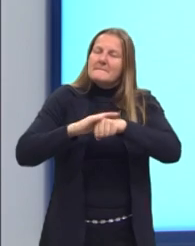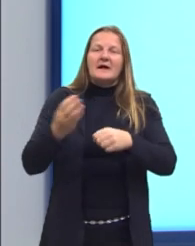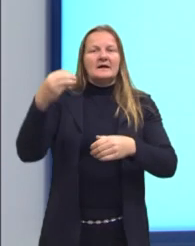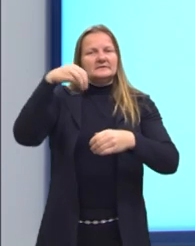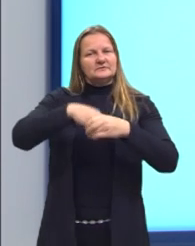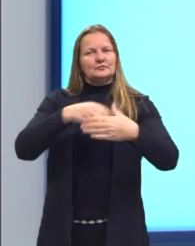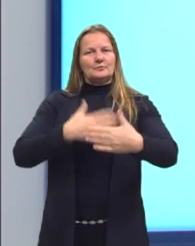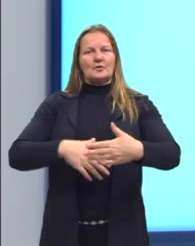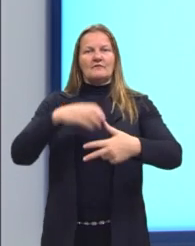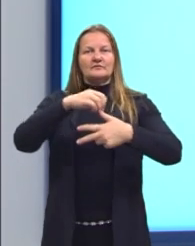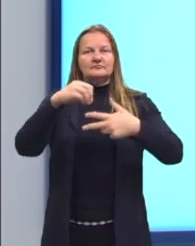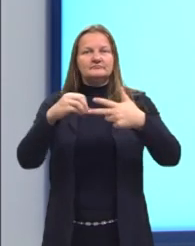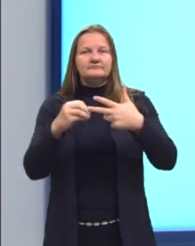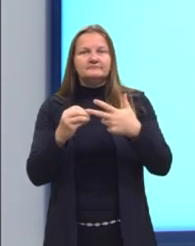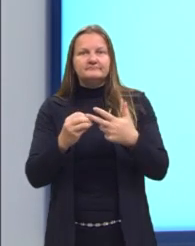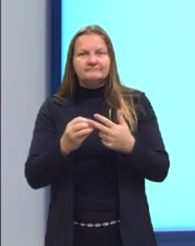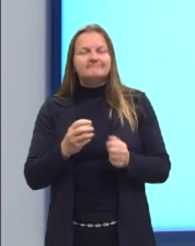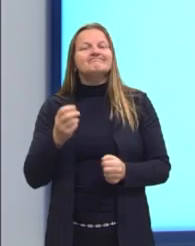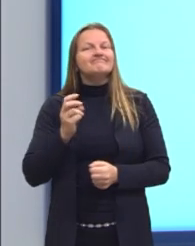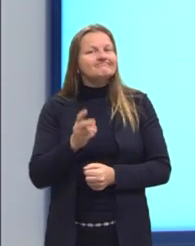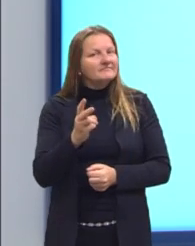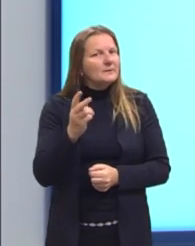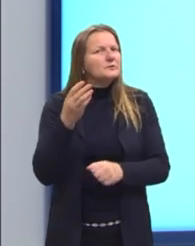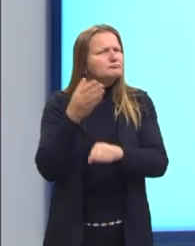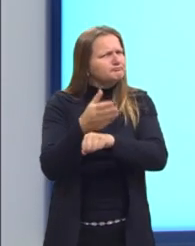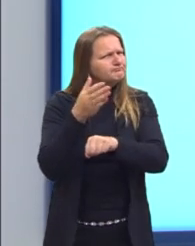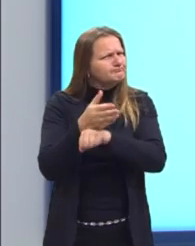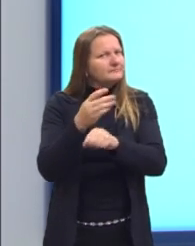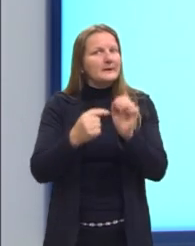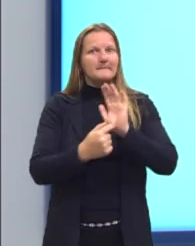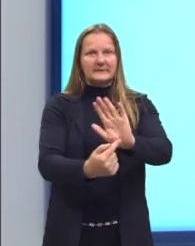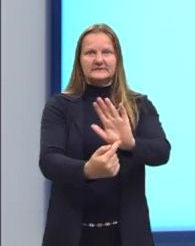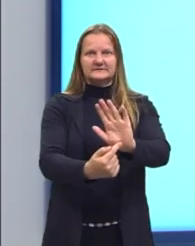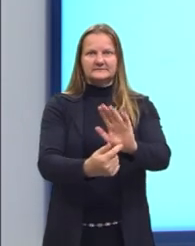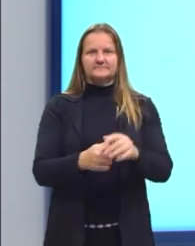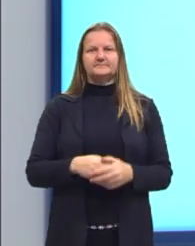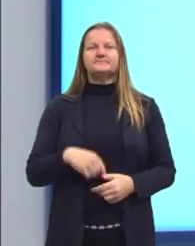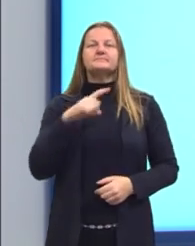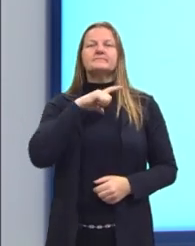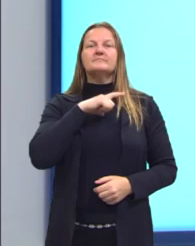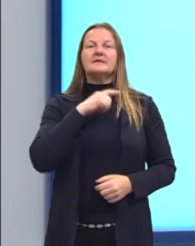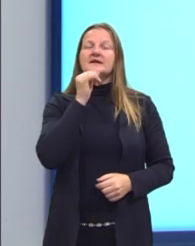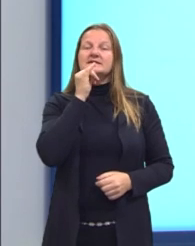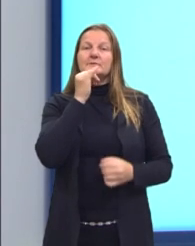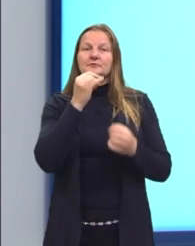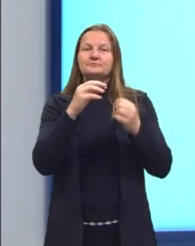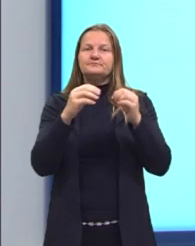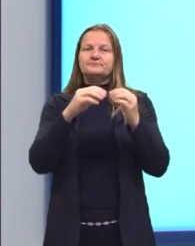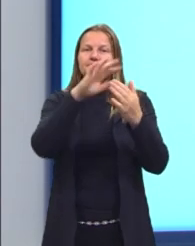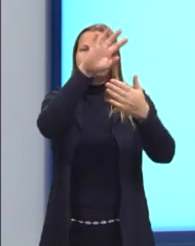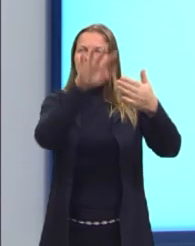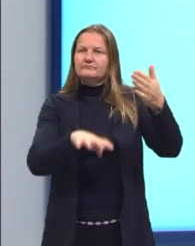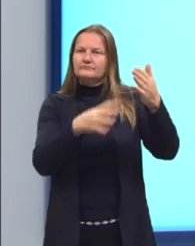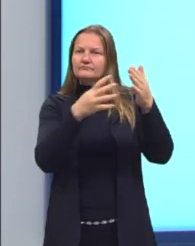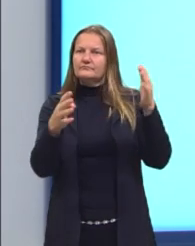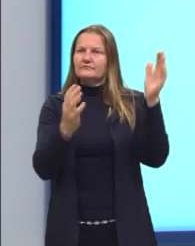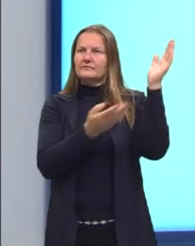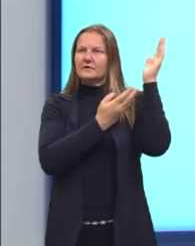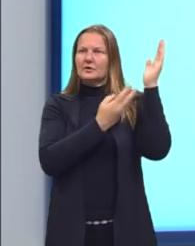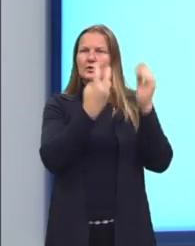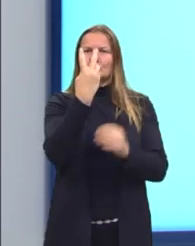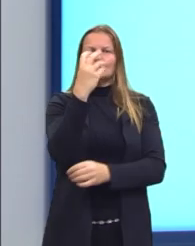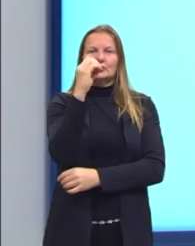recorrentemente nas provas de língua portuguesa. Então, fiz aqui um levantamento das questões de